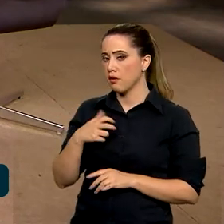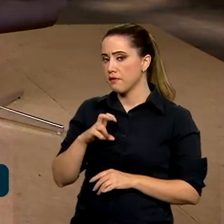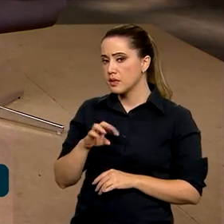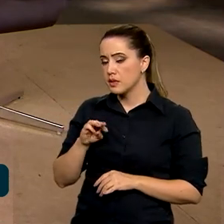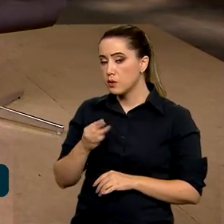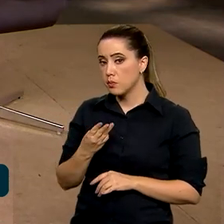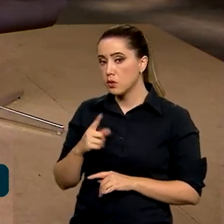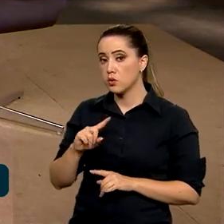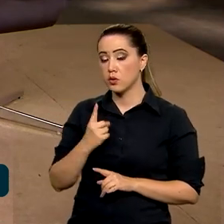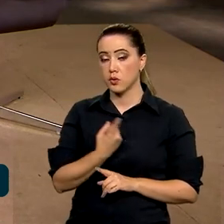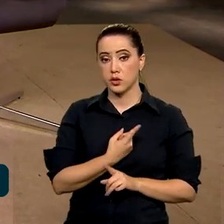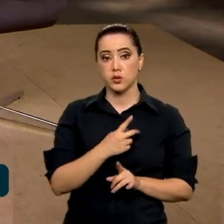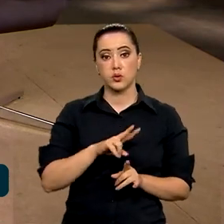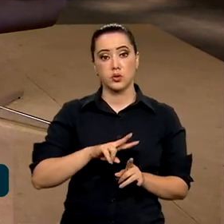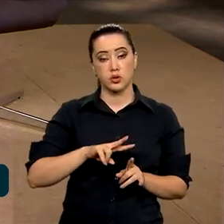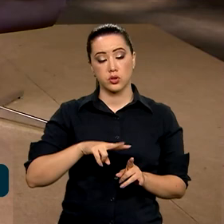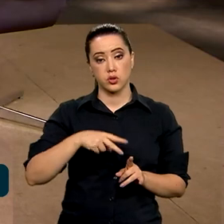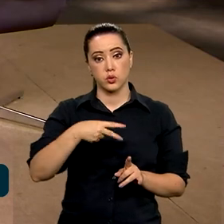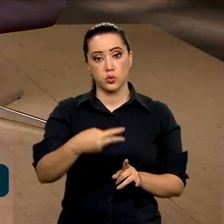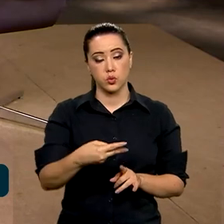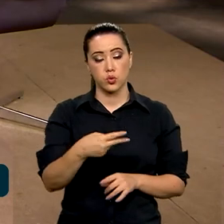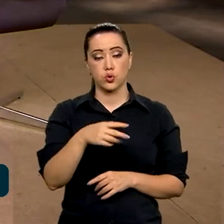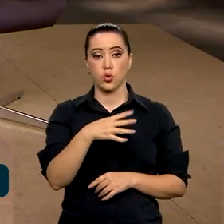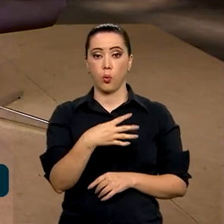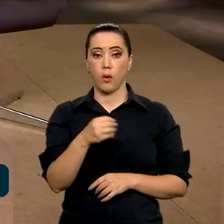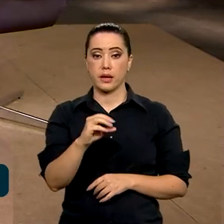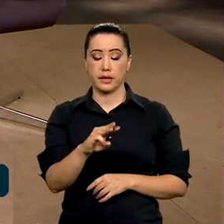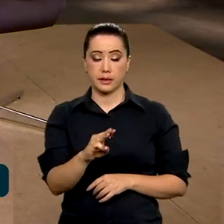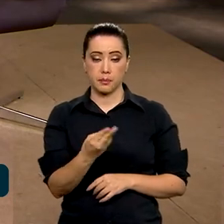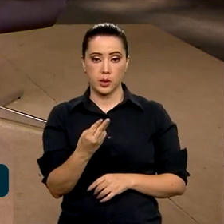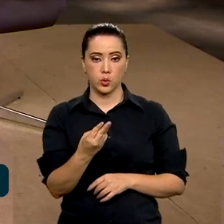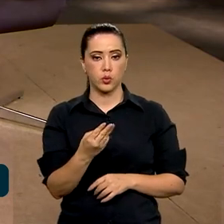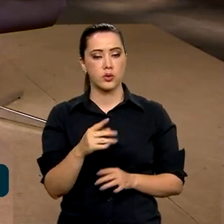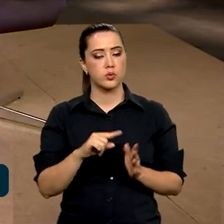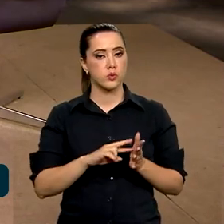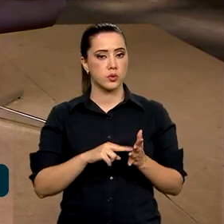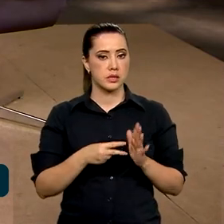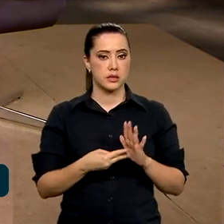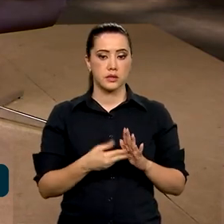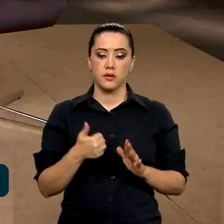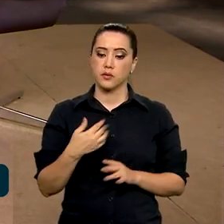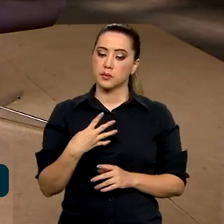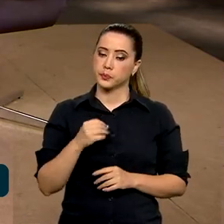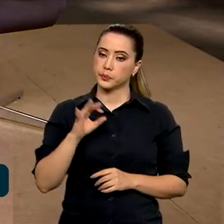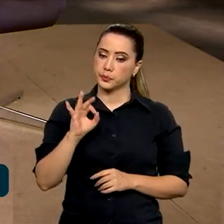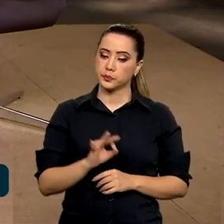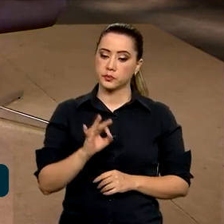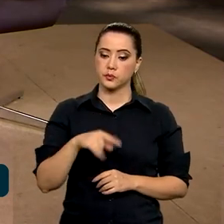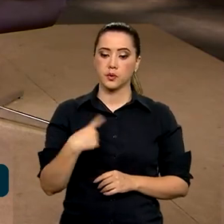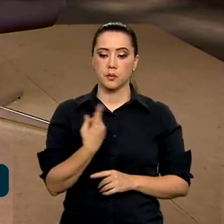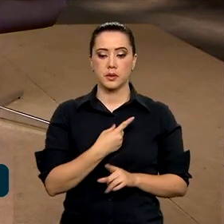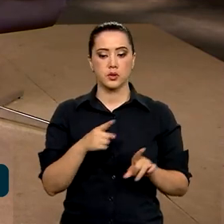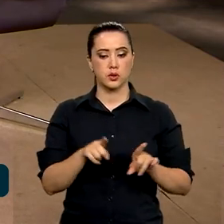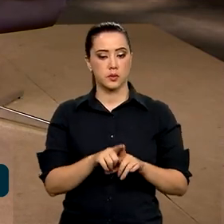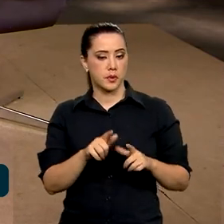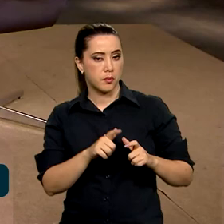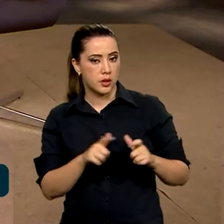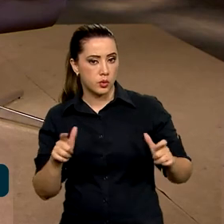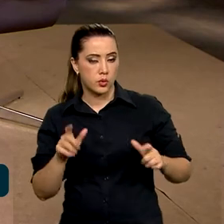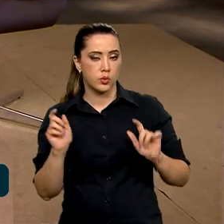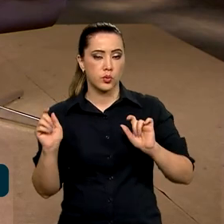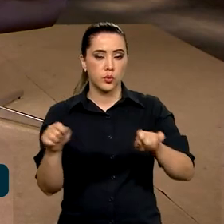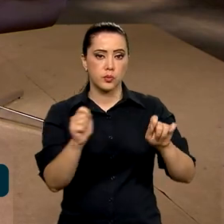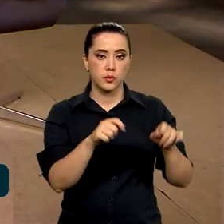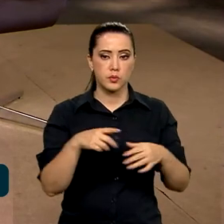milhões. Então, nós aumentamos em 40 milhões, isso corresponde a 140%. Mas, por outro lado, nós aumentamos a produção e a